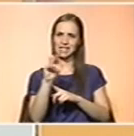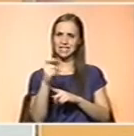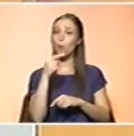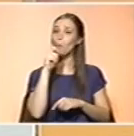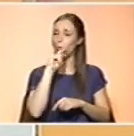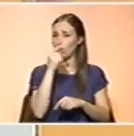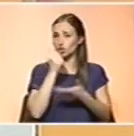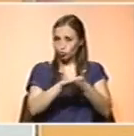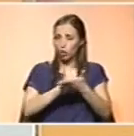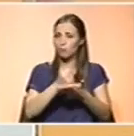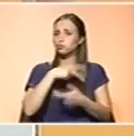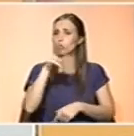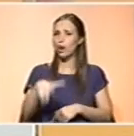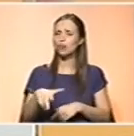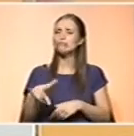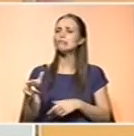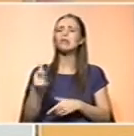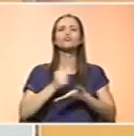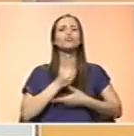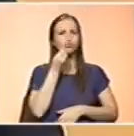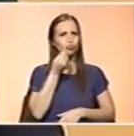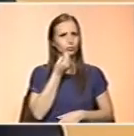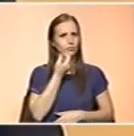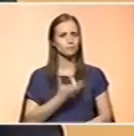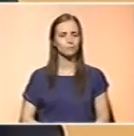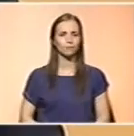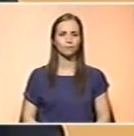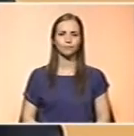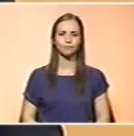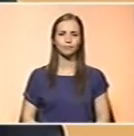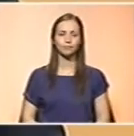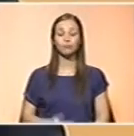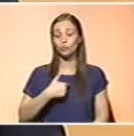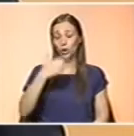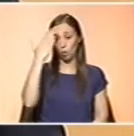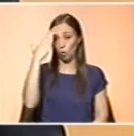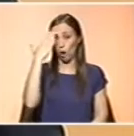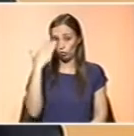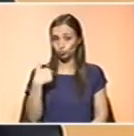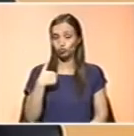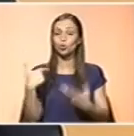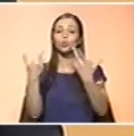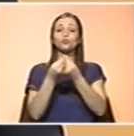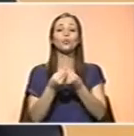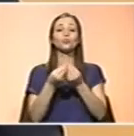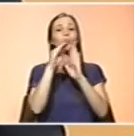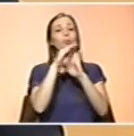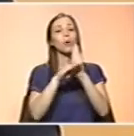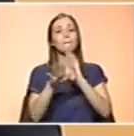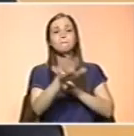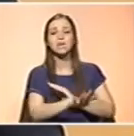como Portugal. Que caminho é esse? Eu creio que em conjunto com os programas nacionais